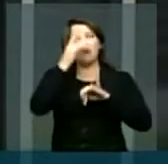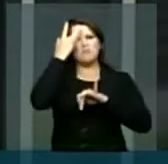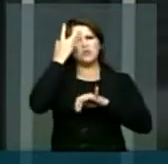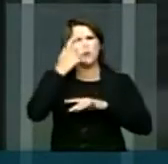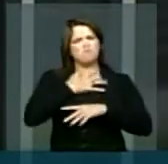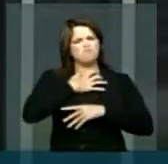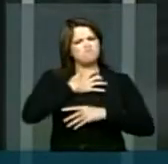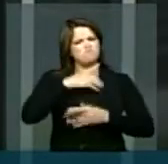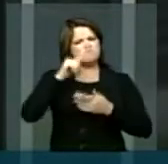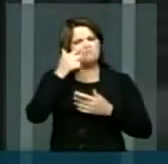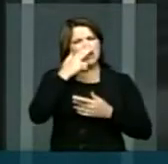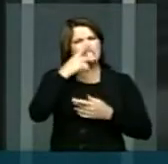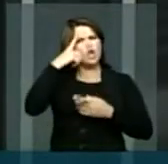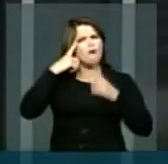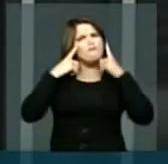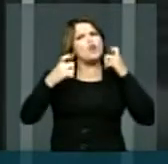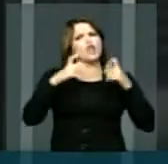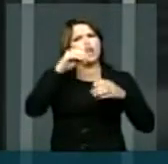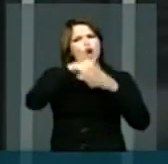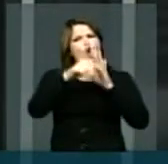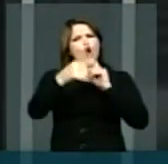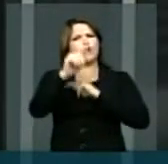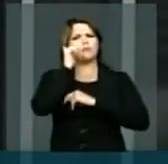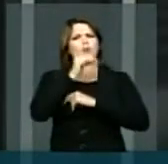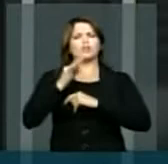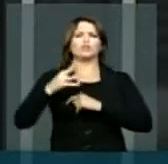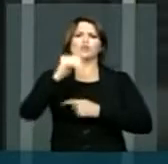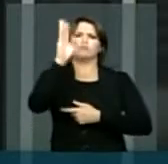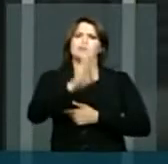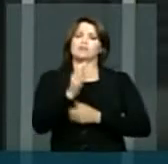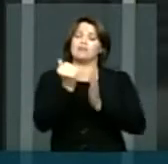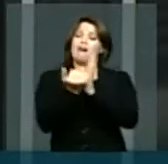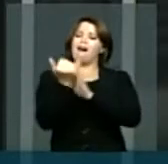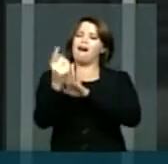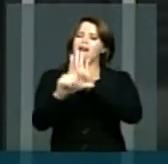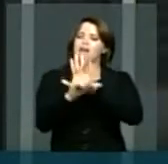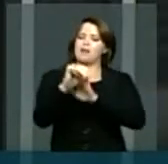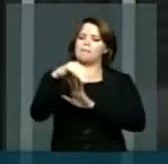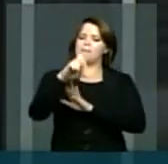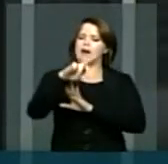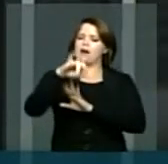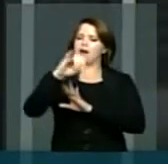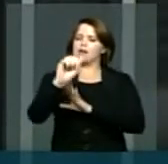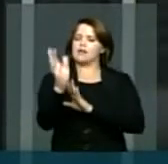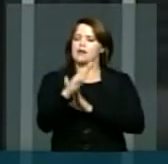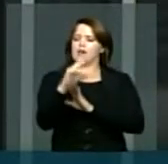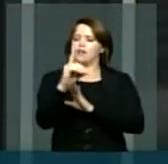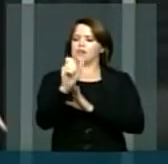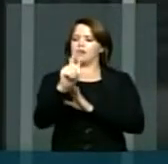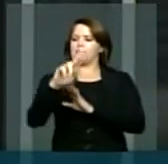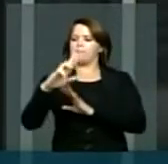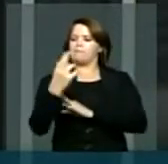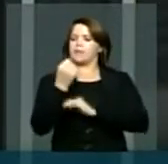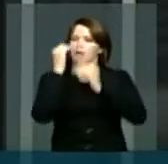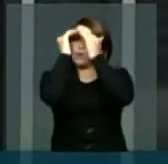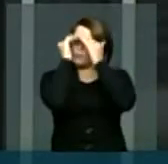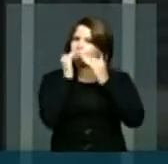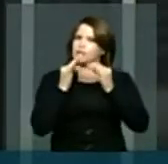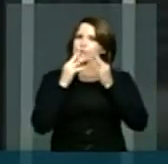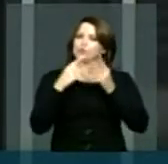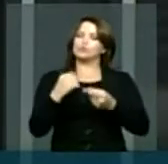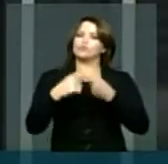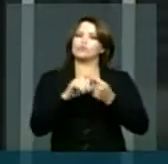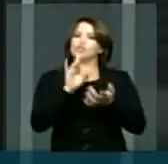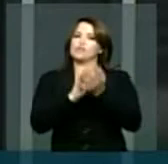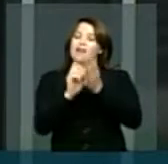que usam da violência contra as mulheres do Brasil que a lei Maria da Penha possa ser cumprida e